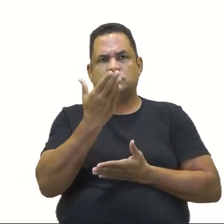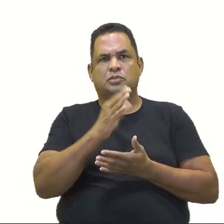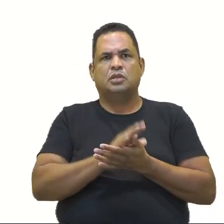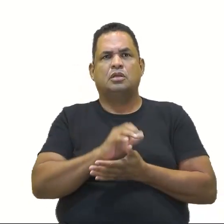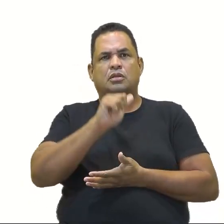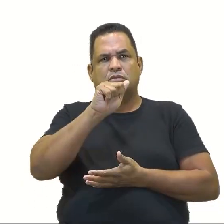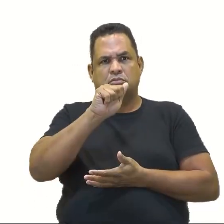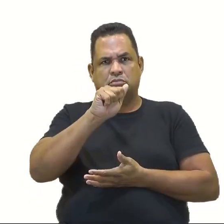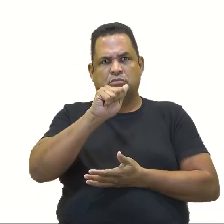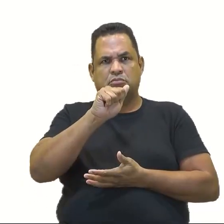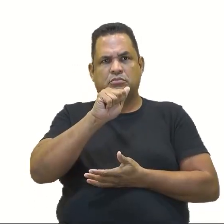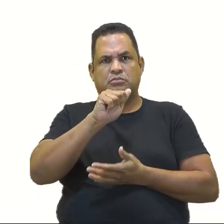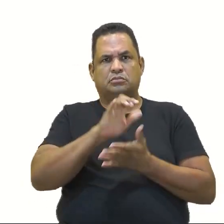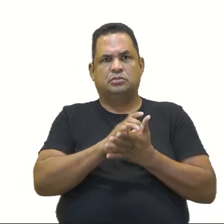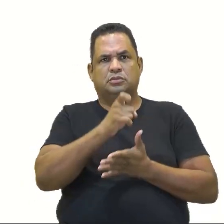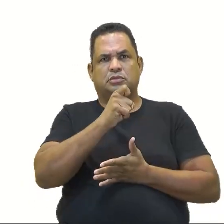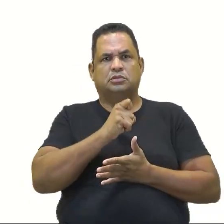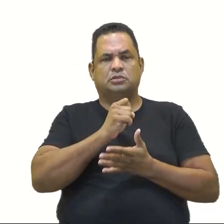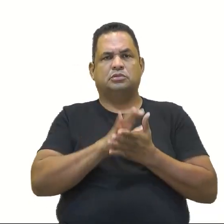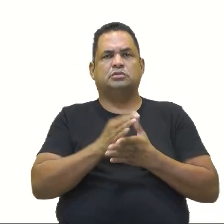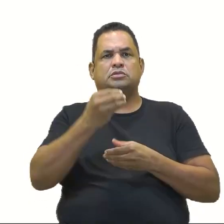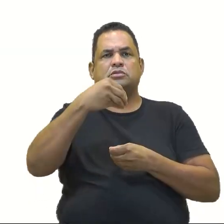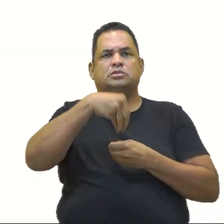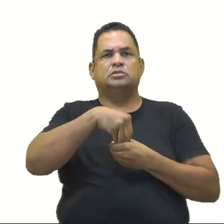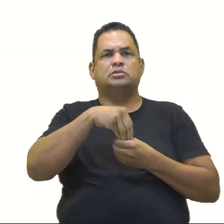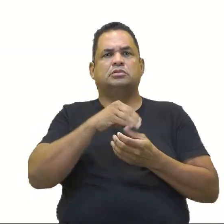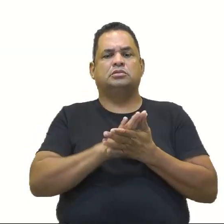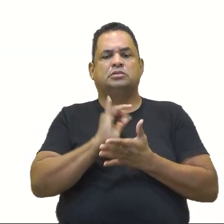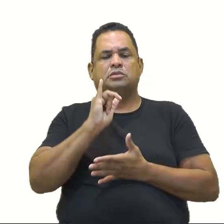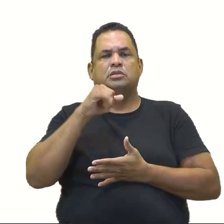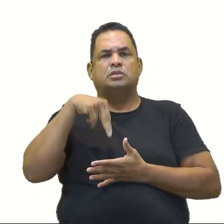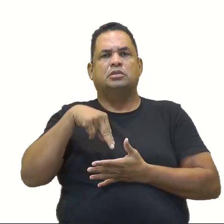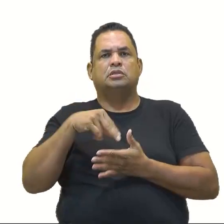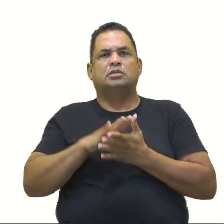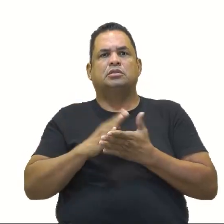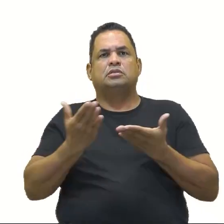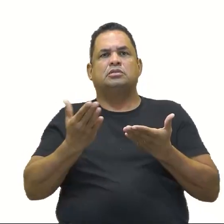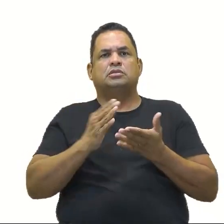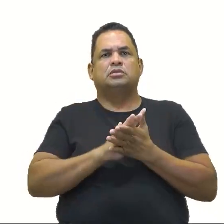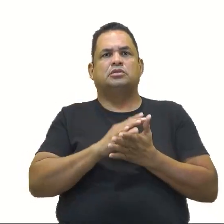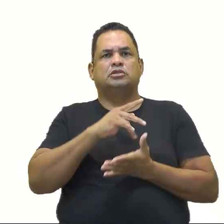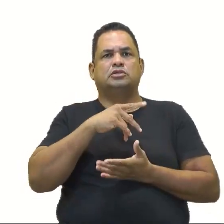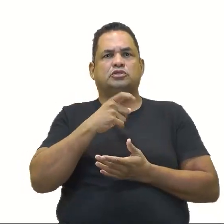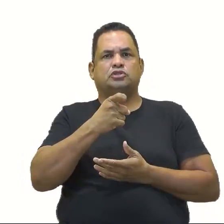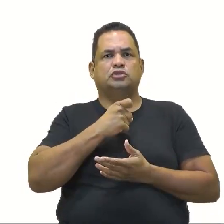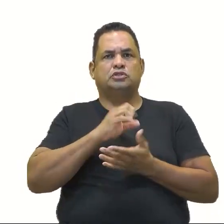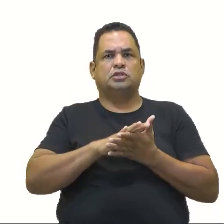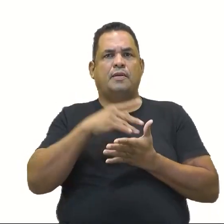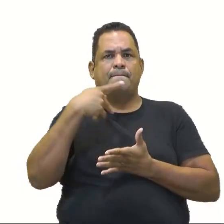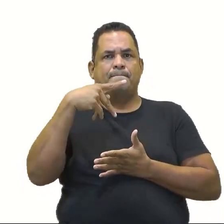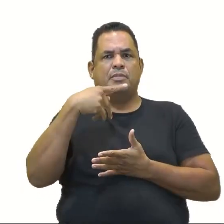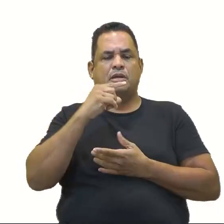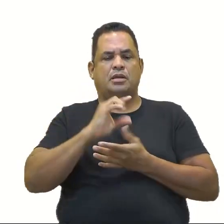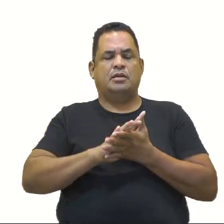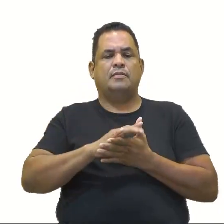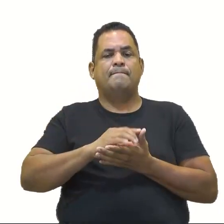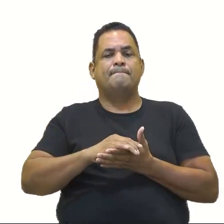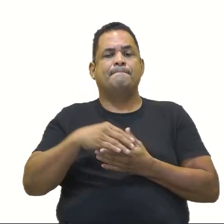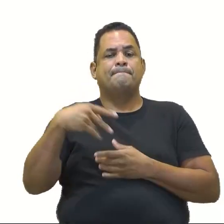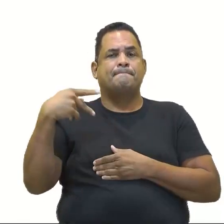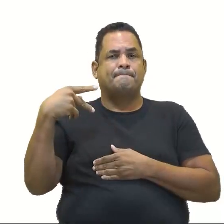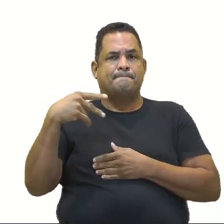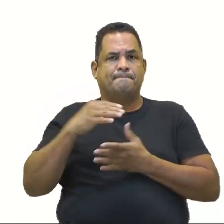A, do X pertencente aos números naturais, tal que X é par menor que...